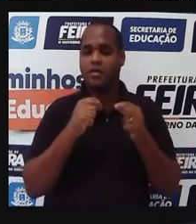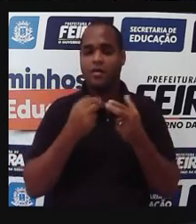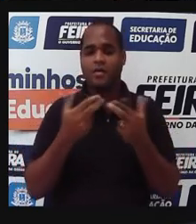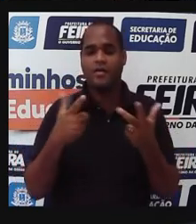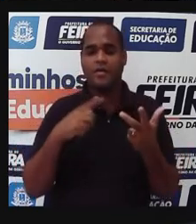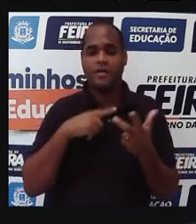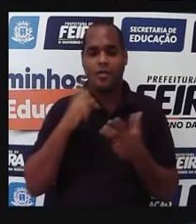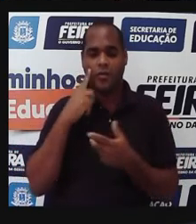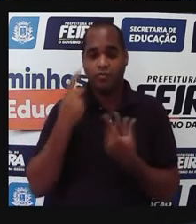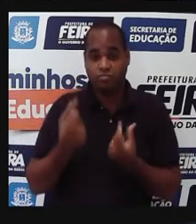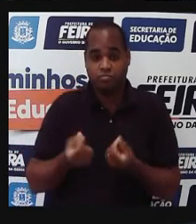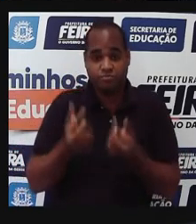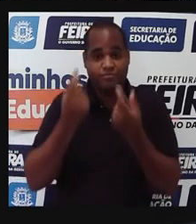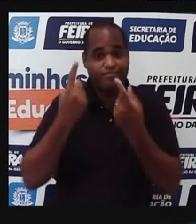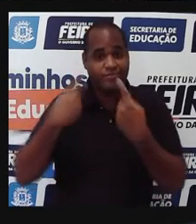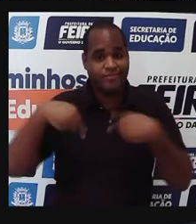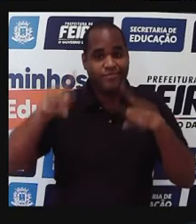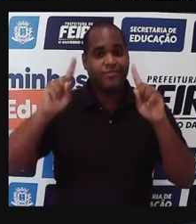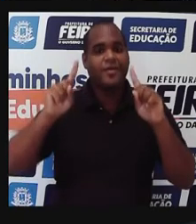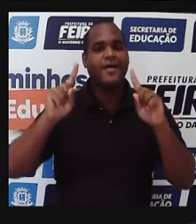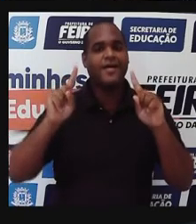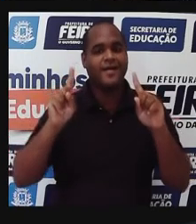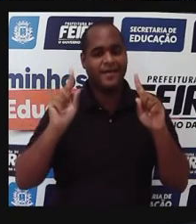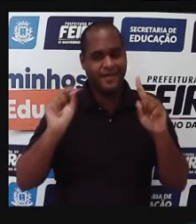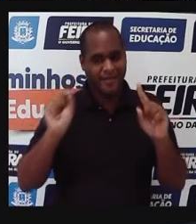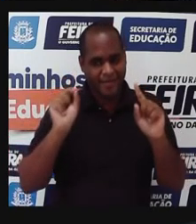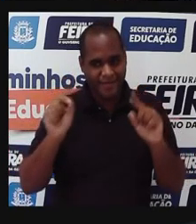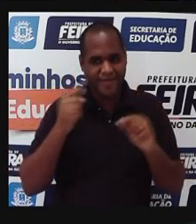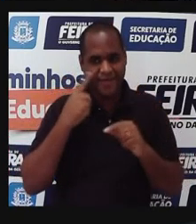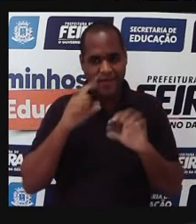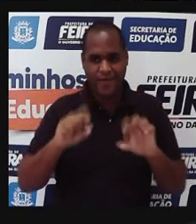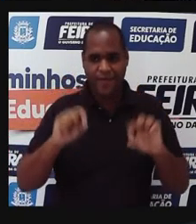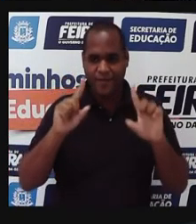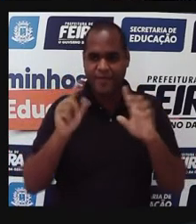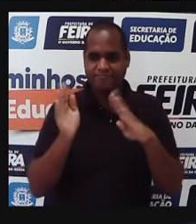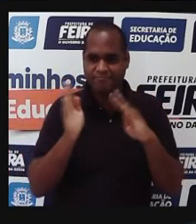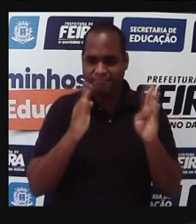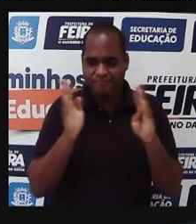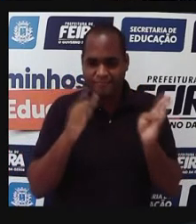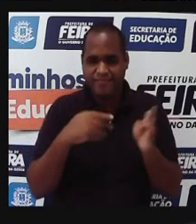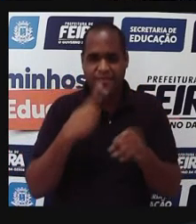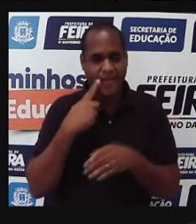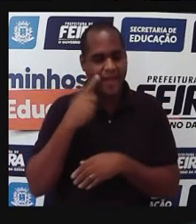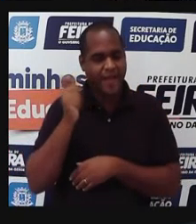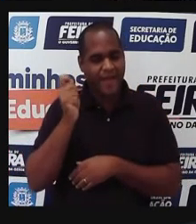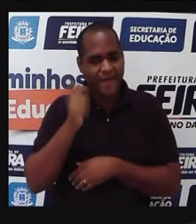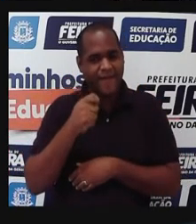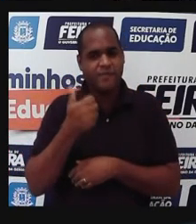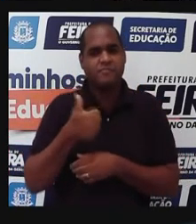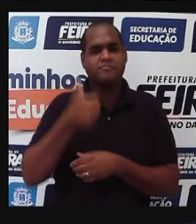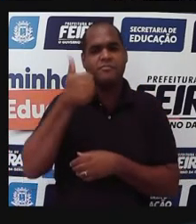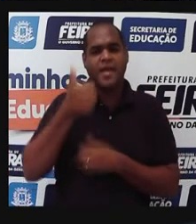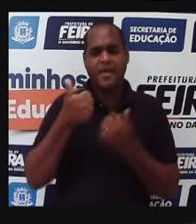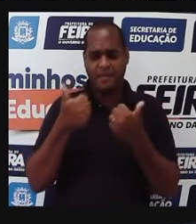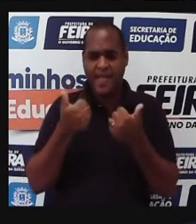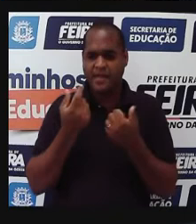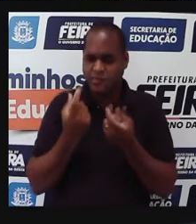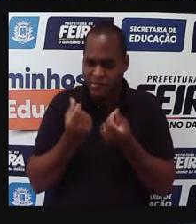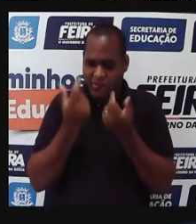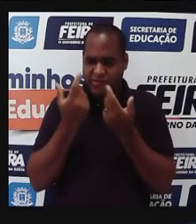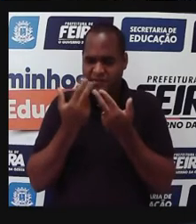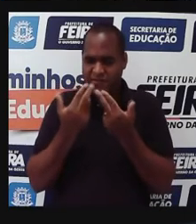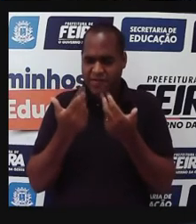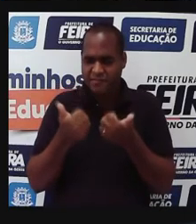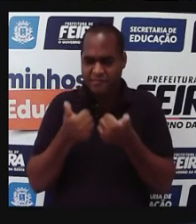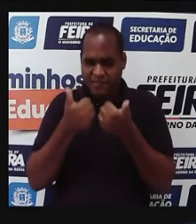não é lucrativo, que é o que a Pró traz aqui nesse slide, né? Então acaba não sendo um mercado lucrativo,